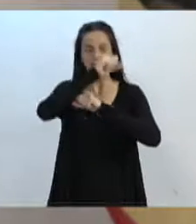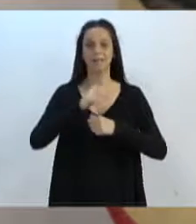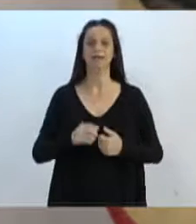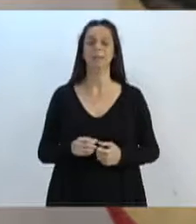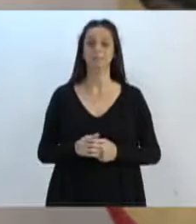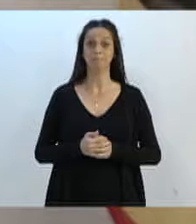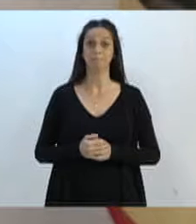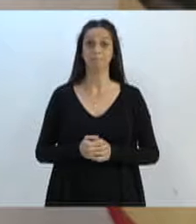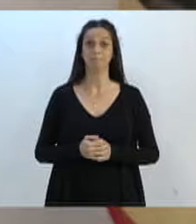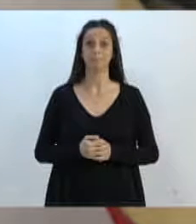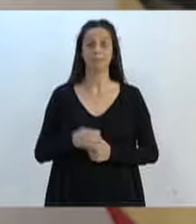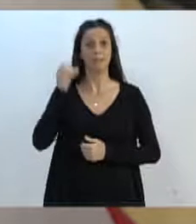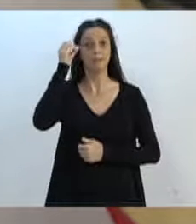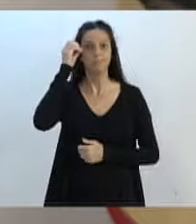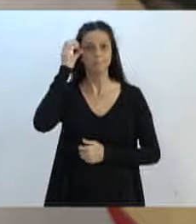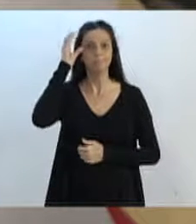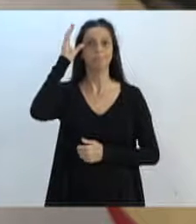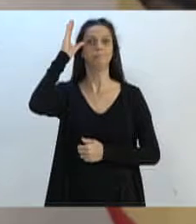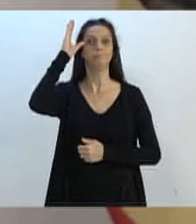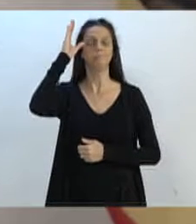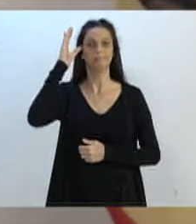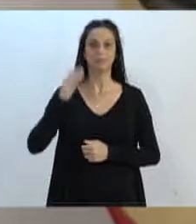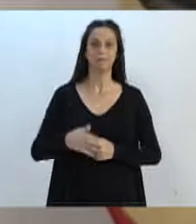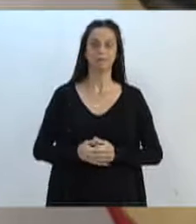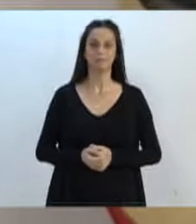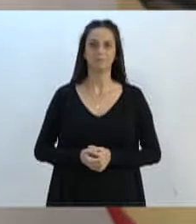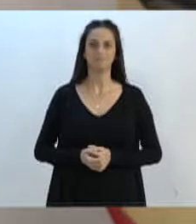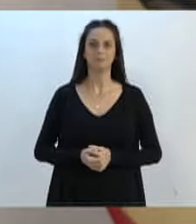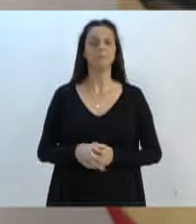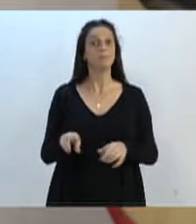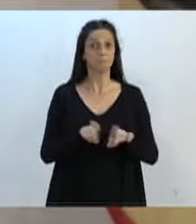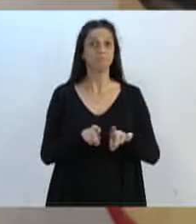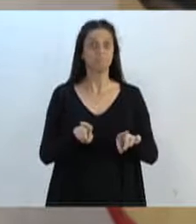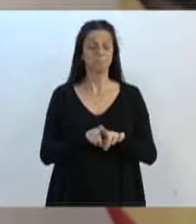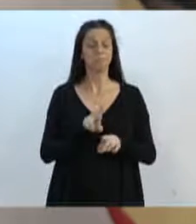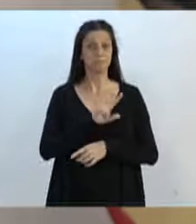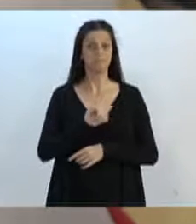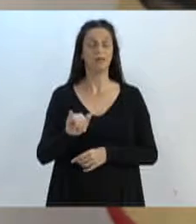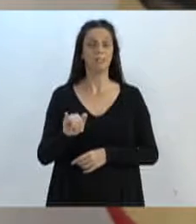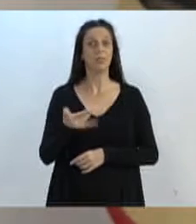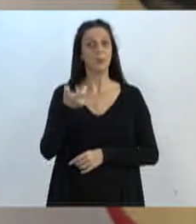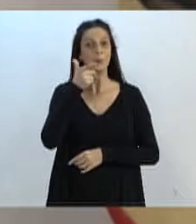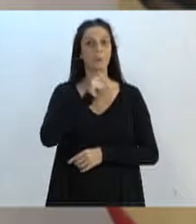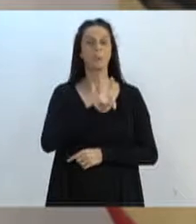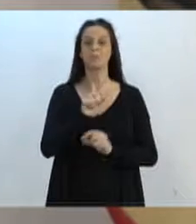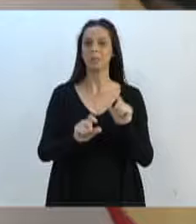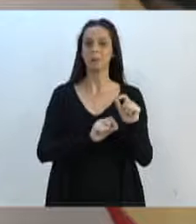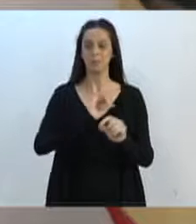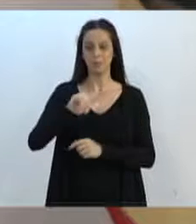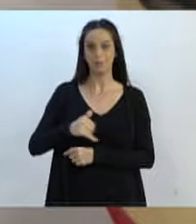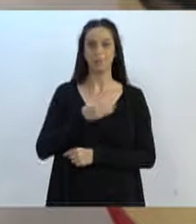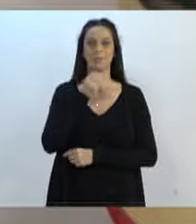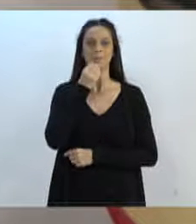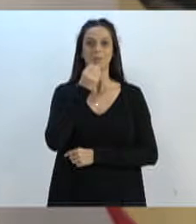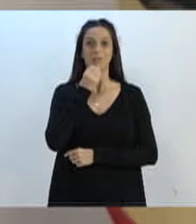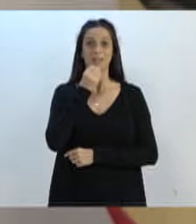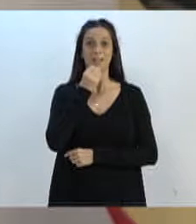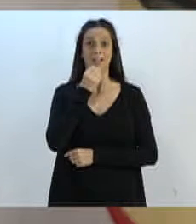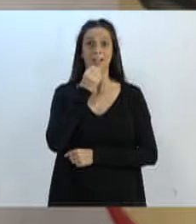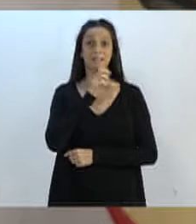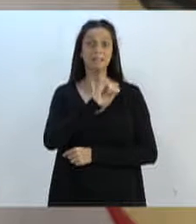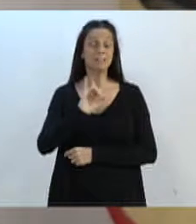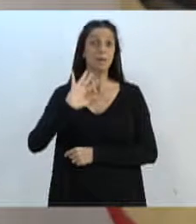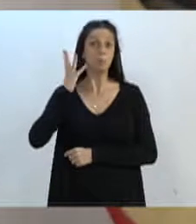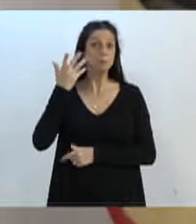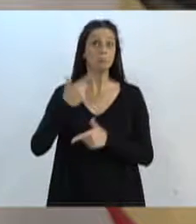vão ganhar um conhecimento e vão ganhar a oportunidade de salvar a vida de uma